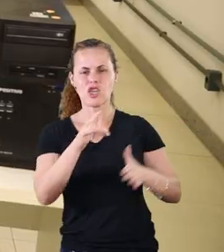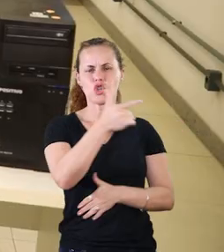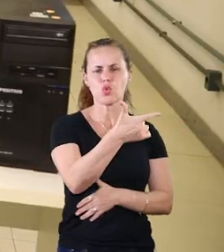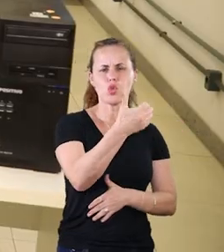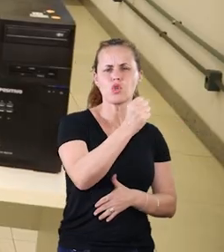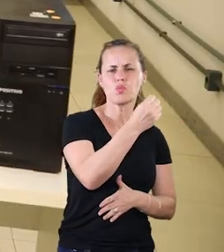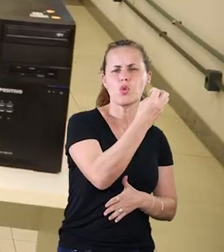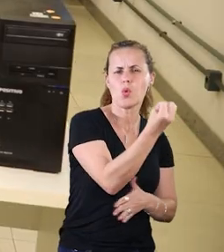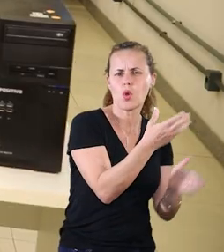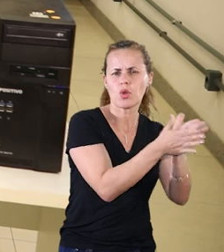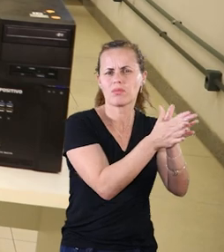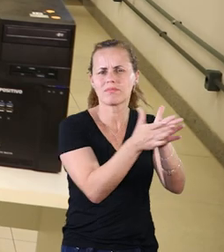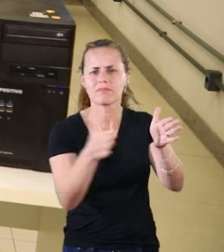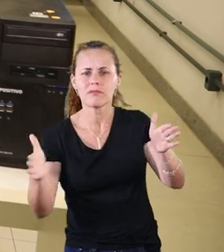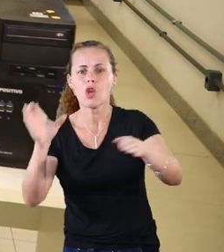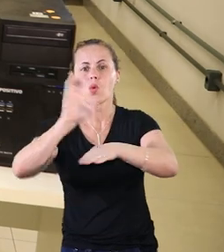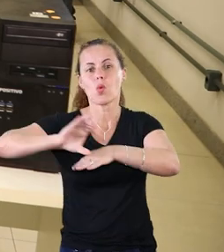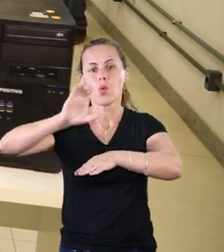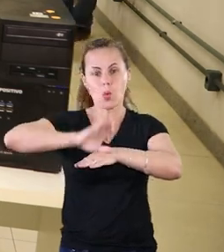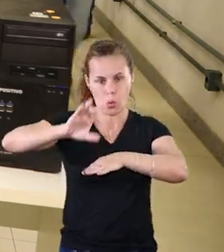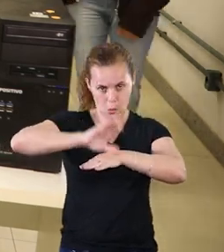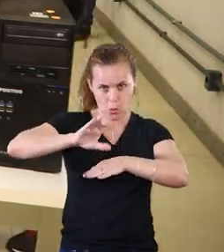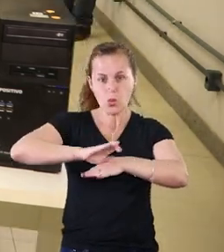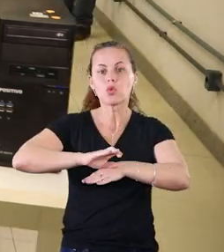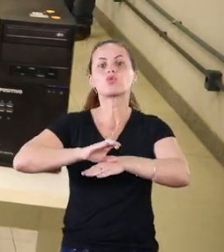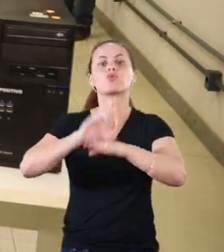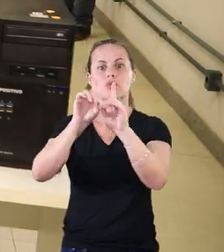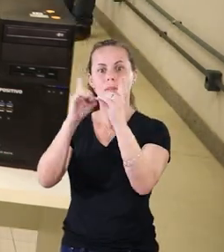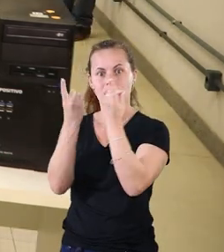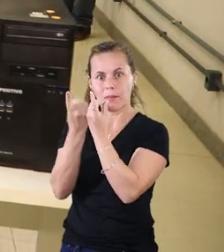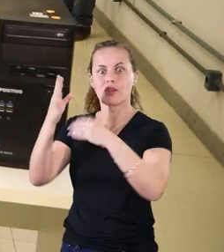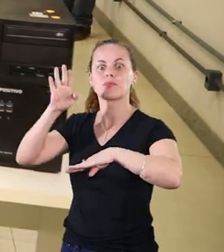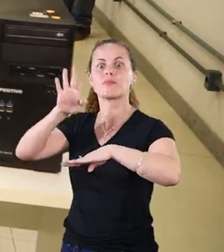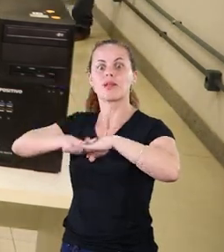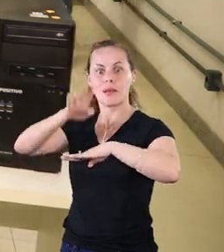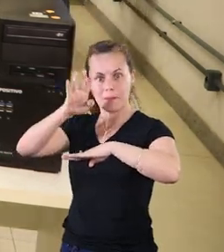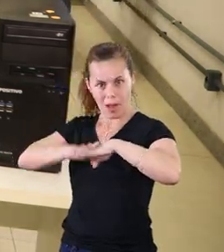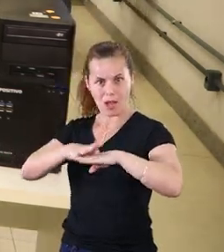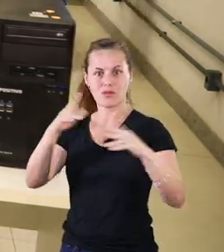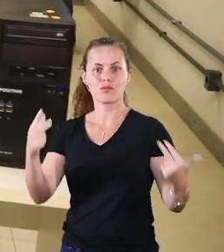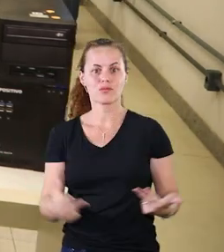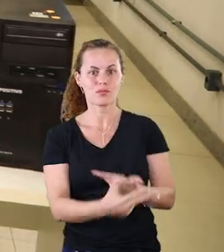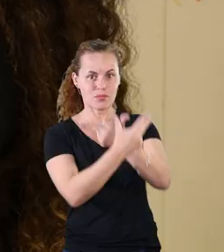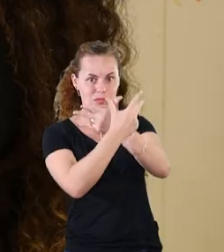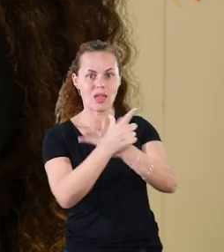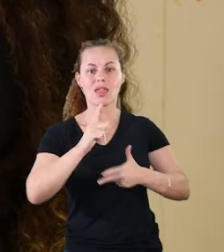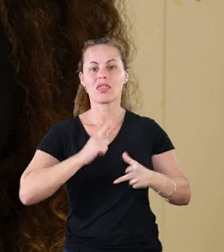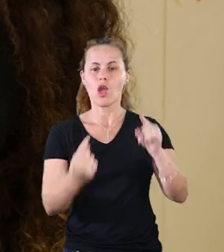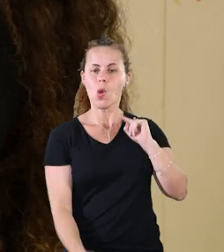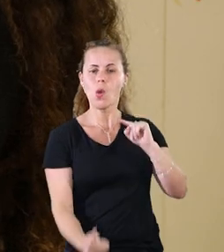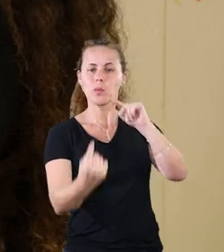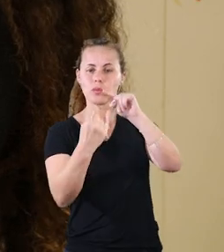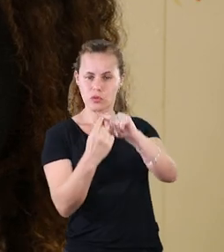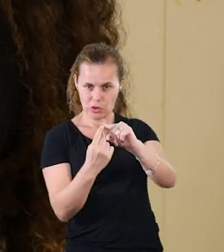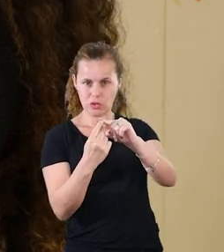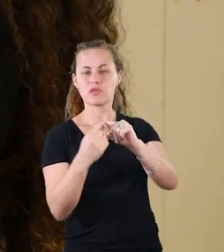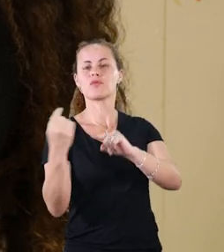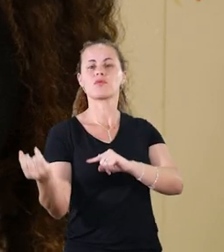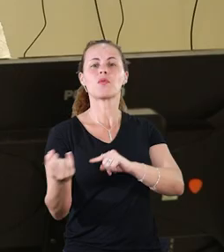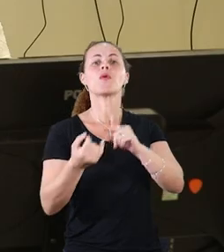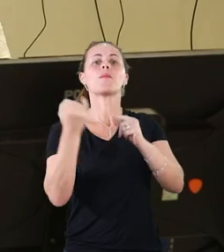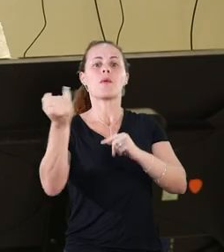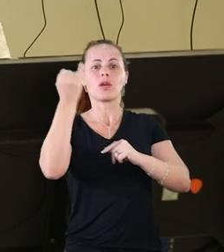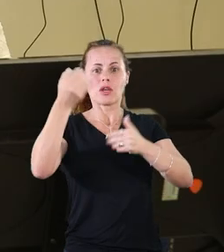Desde 2008, o curso é oferecido pelo Departamento de Matemática da UFV e tem como objetivo